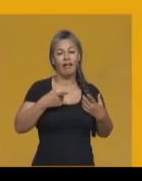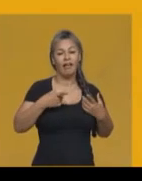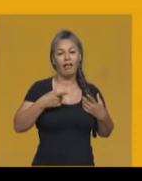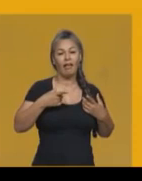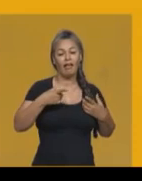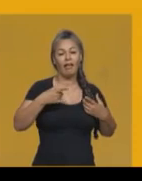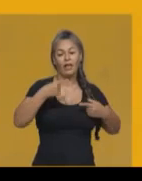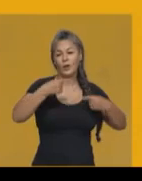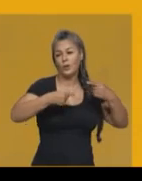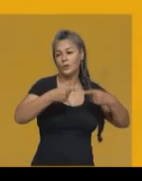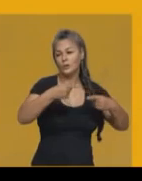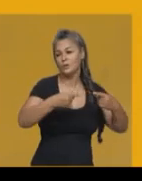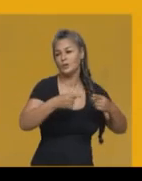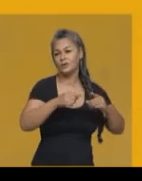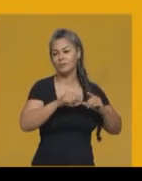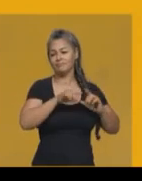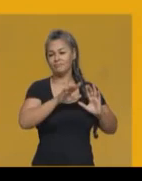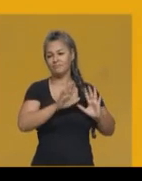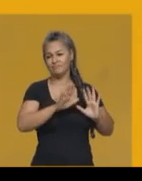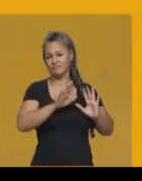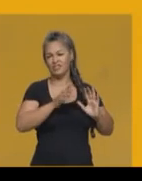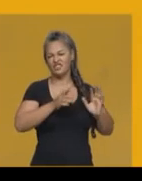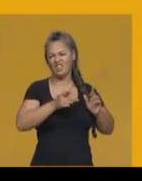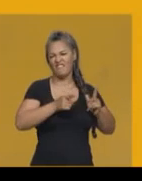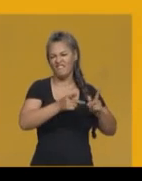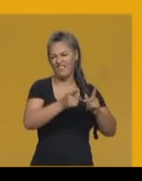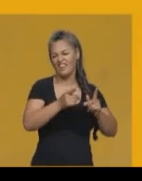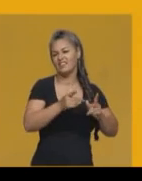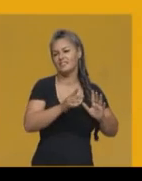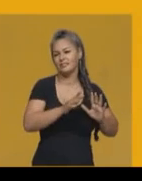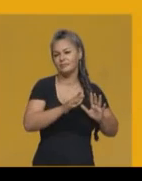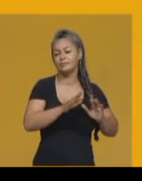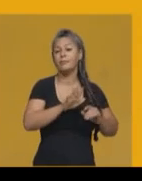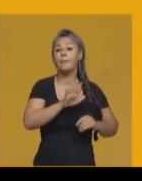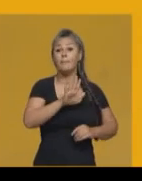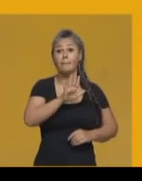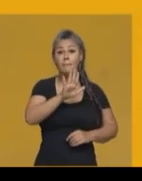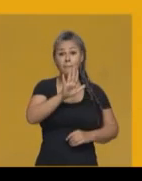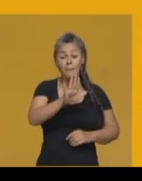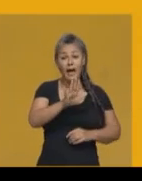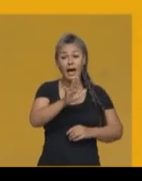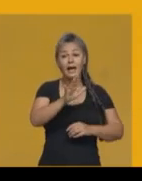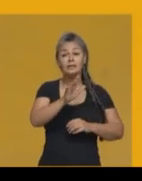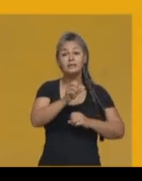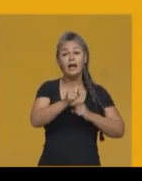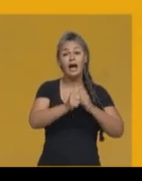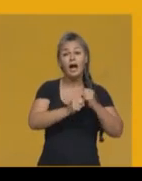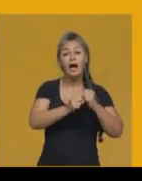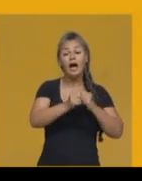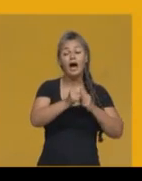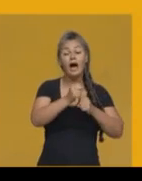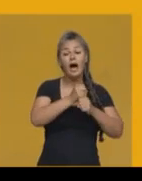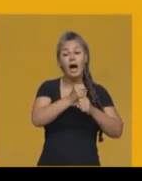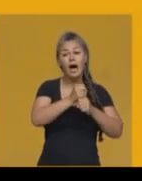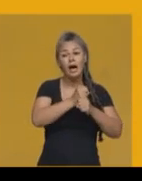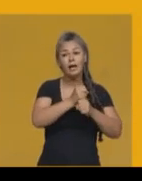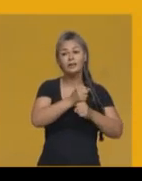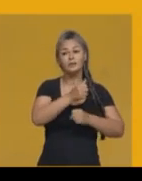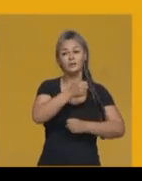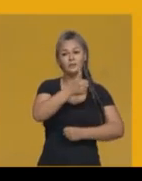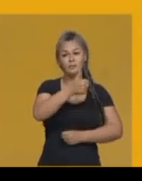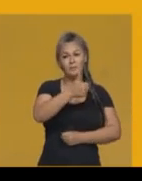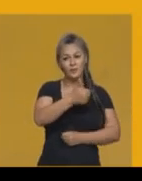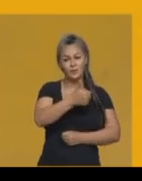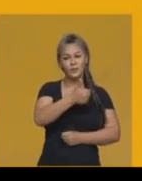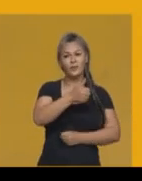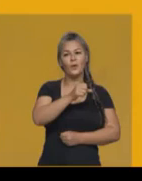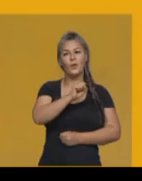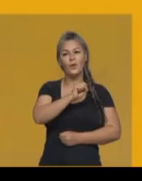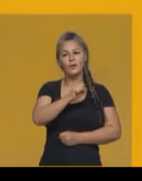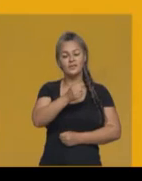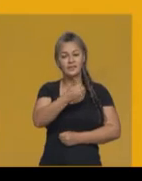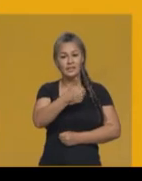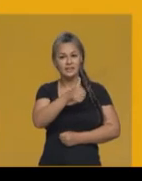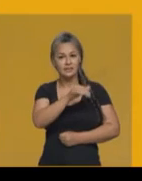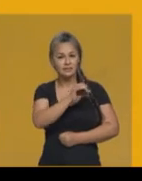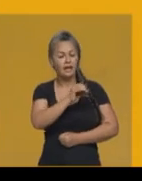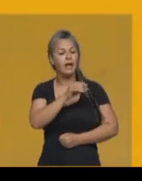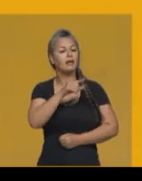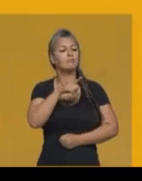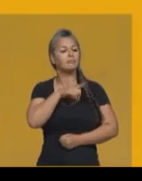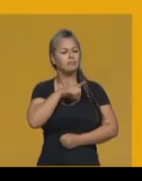assinou o Tratado de Comércio e Navegação, que foi outro tratado que